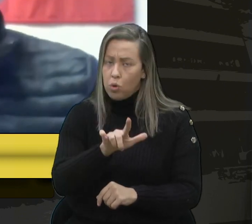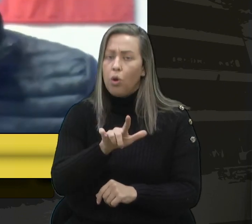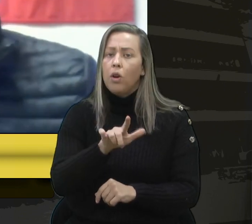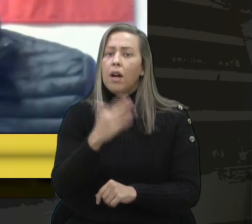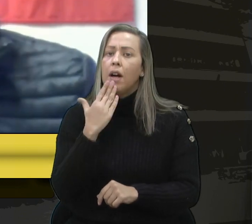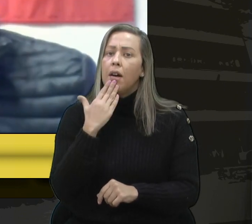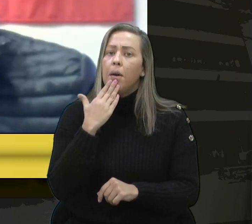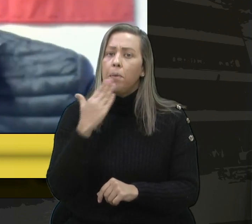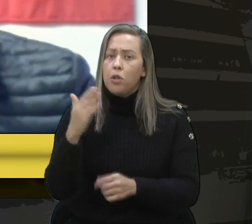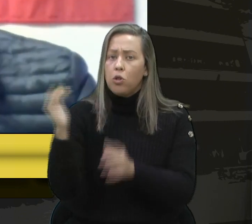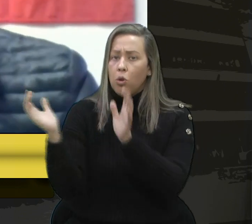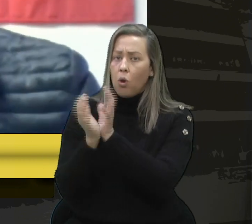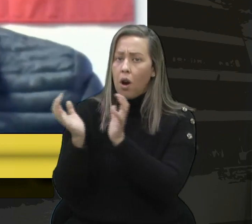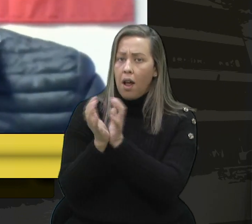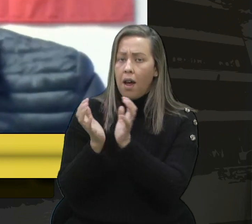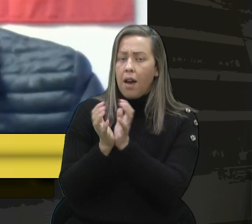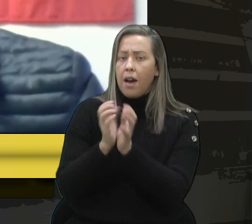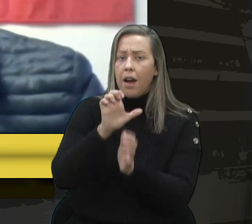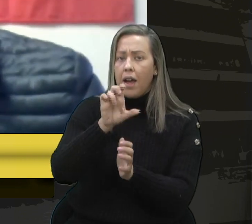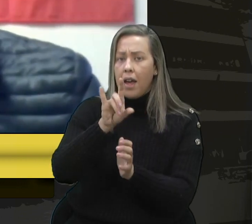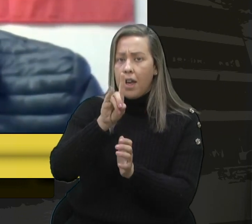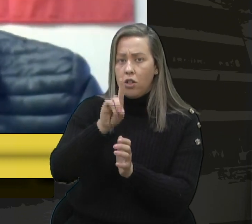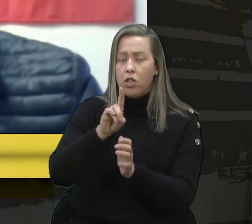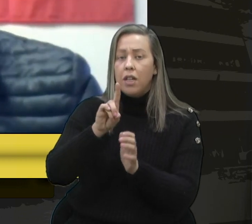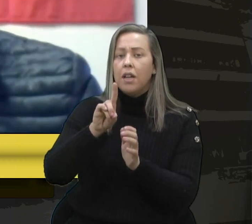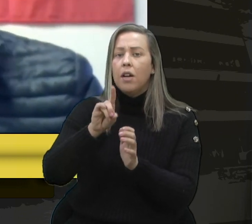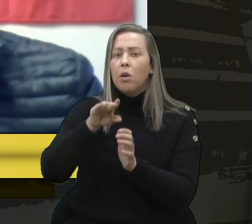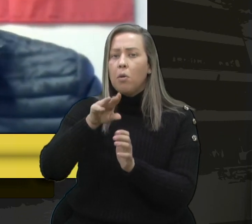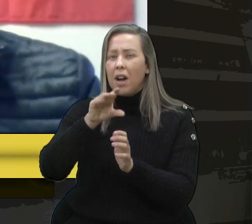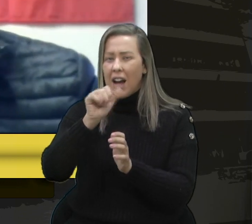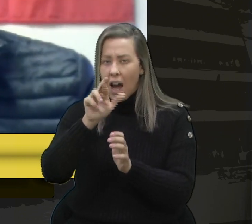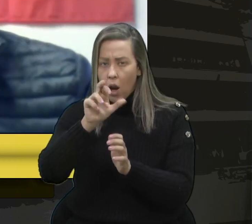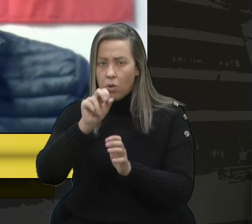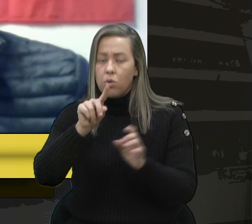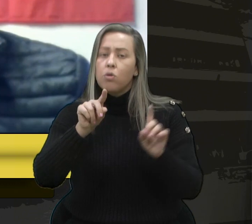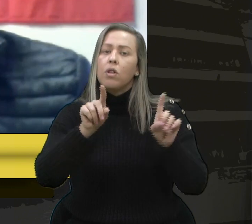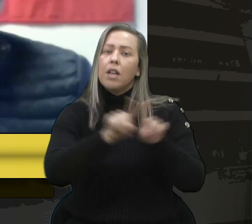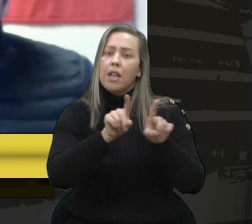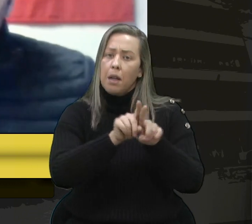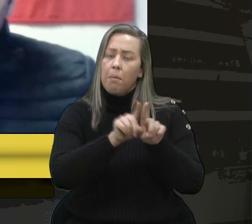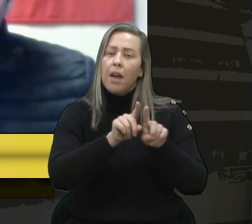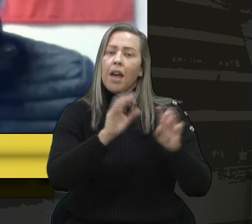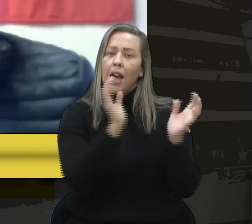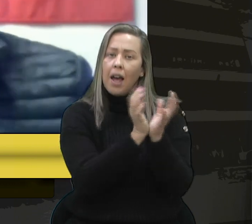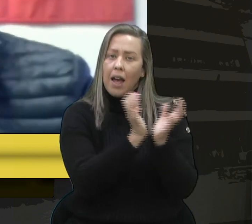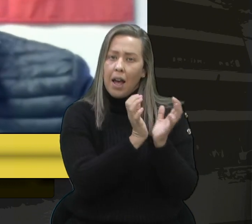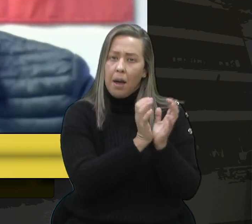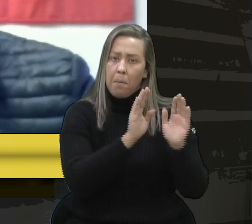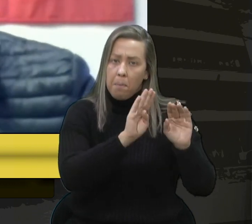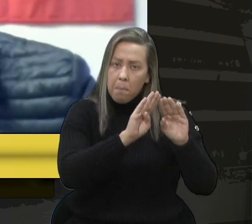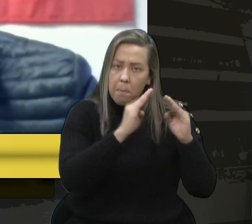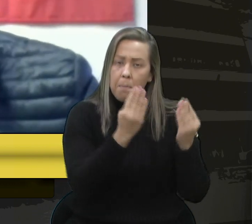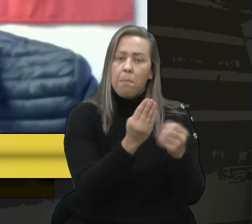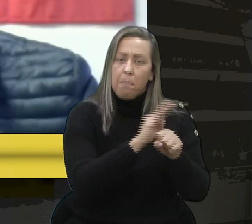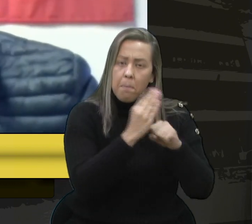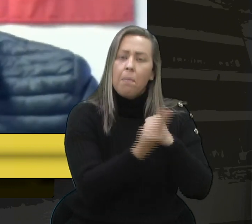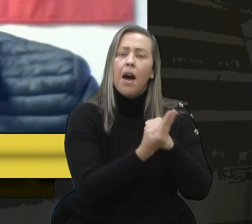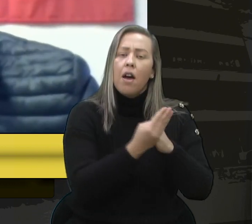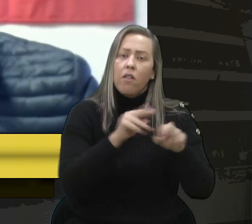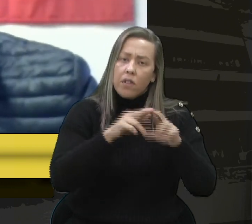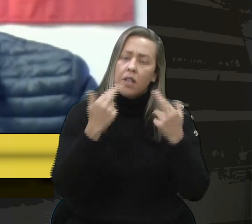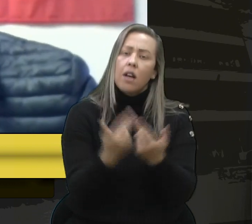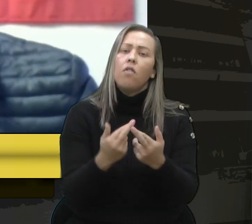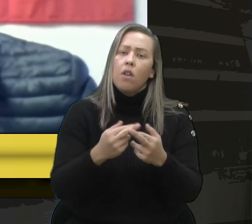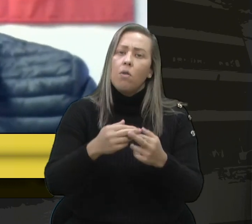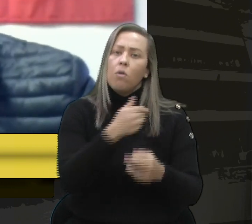a pedido do meu colega e de moradores da região Planalto, colega de Carlos, a Sedut, então, vai fazer essa reunião pública em